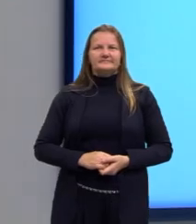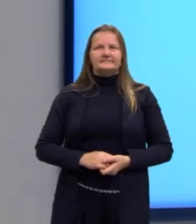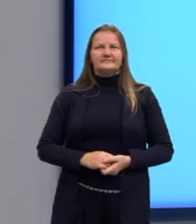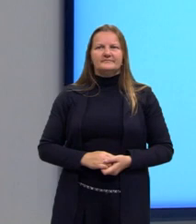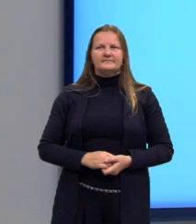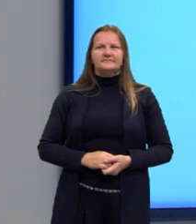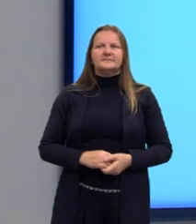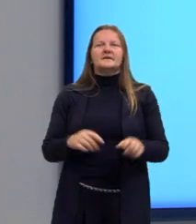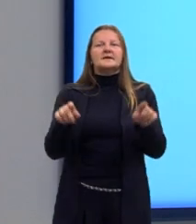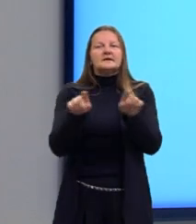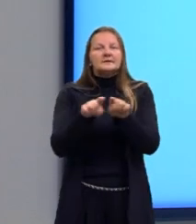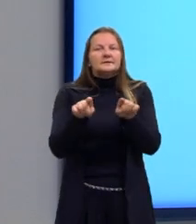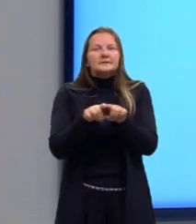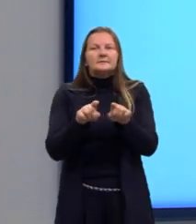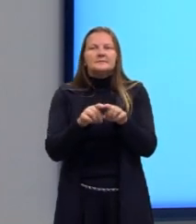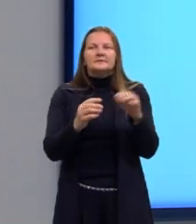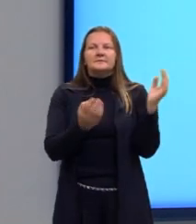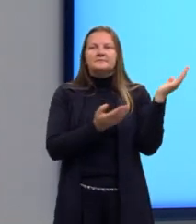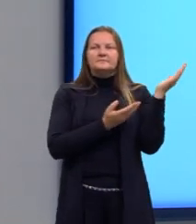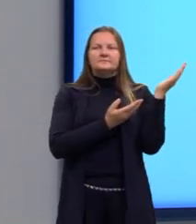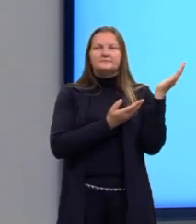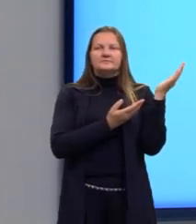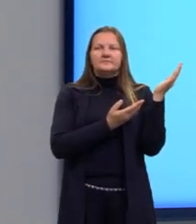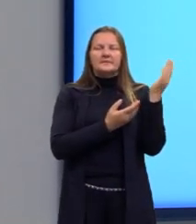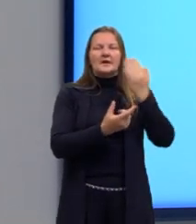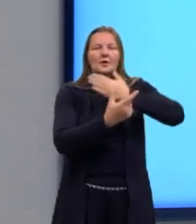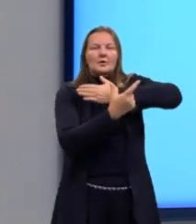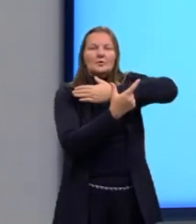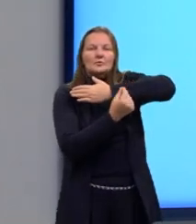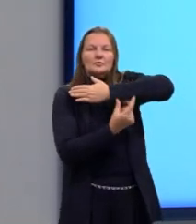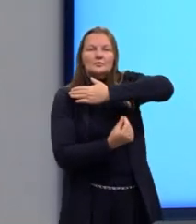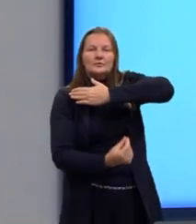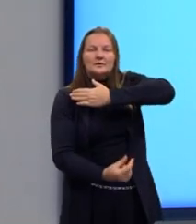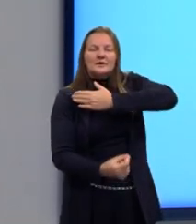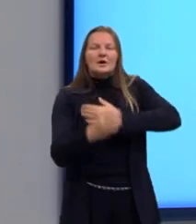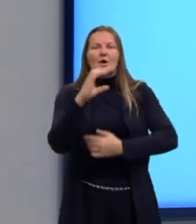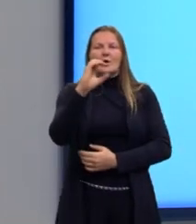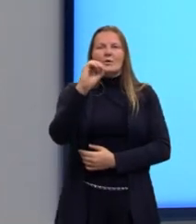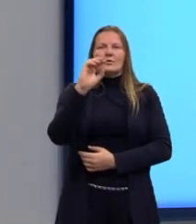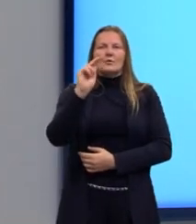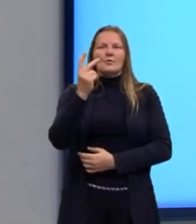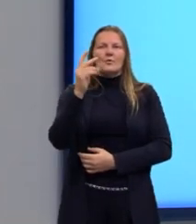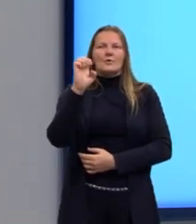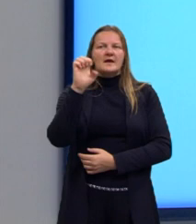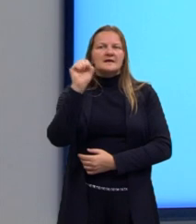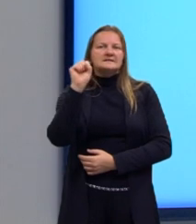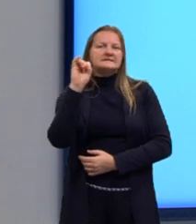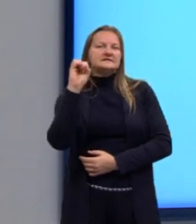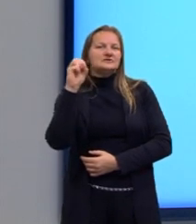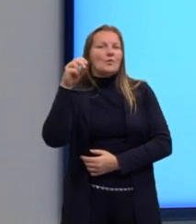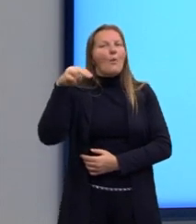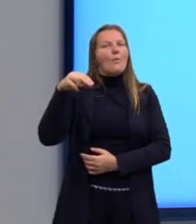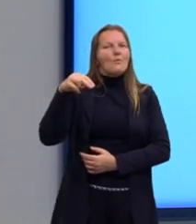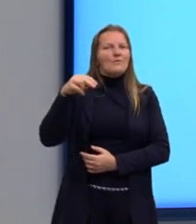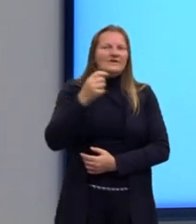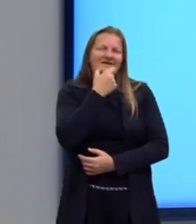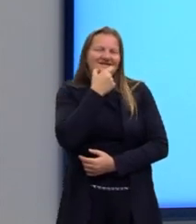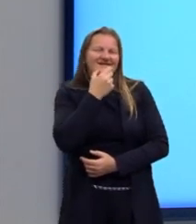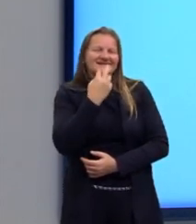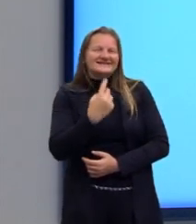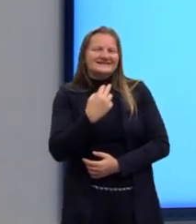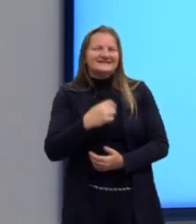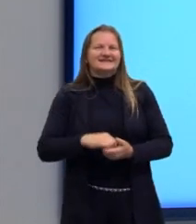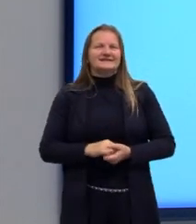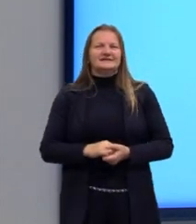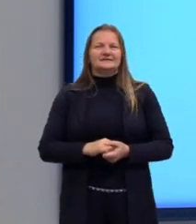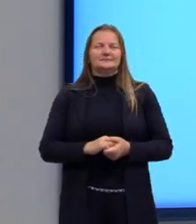E a coerência, que é a coesão, o que ela é? É, eu não vou começar por aqui, eu vou começar por ali, vou na